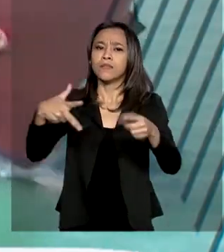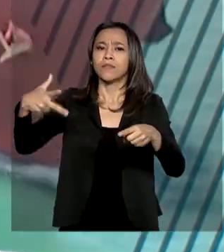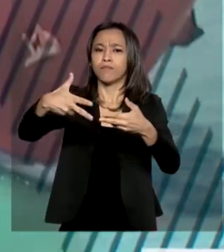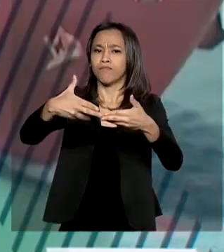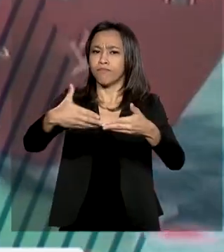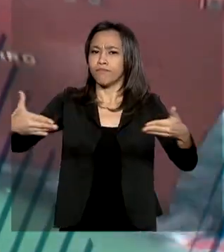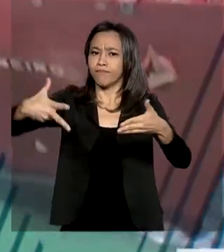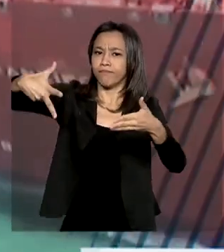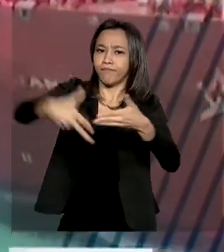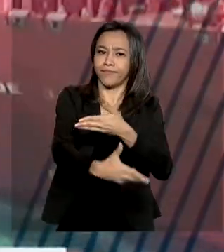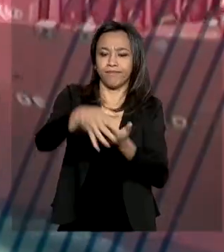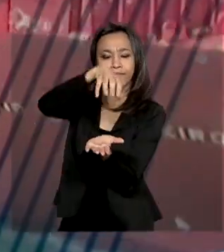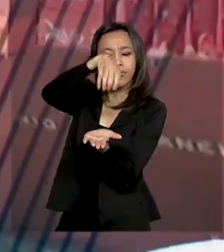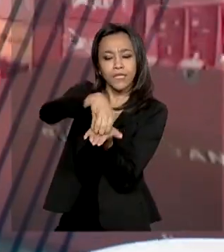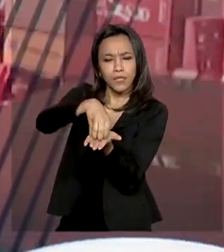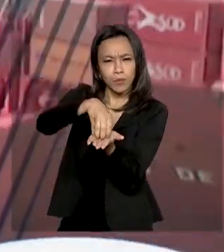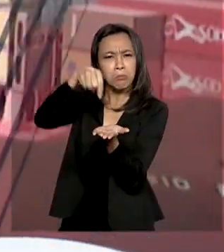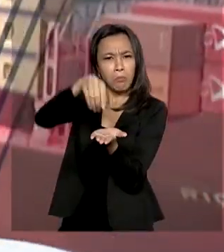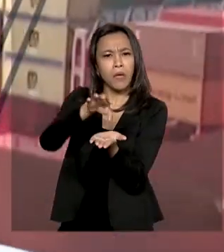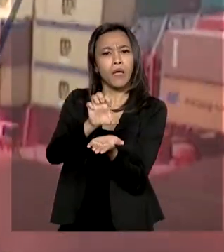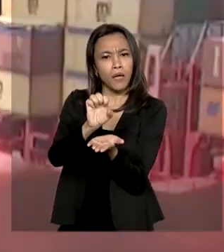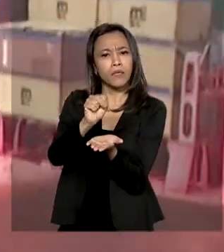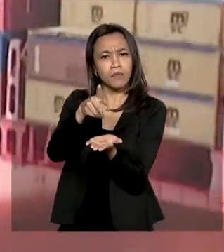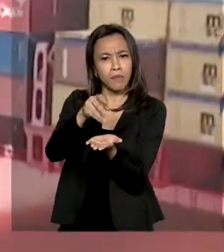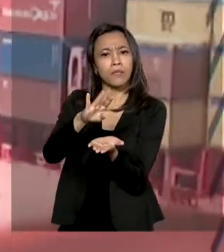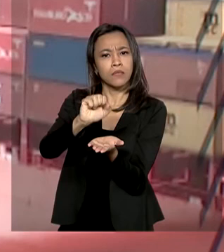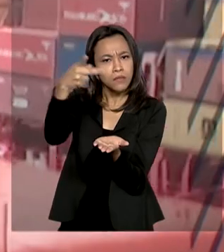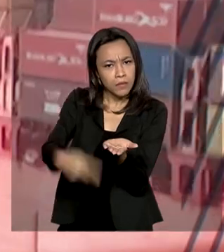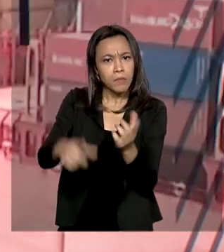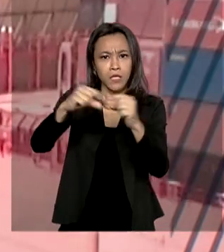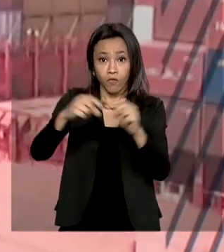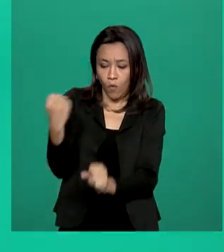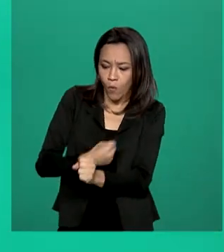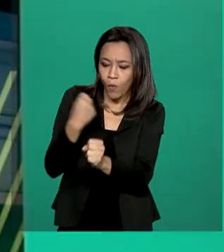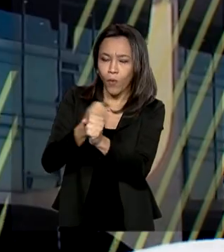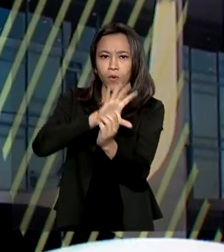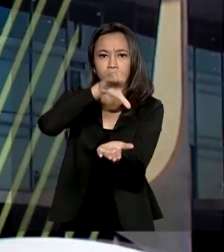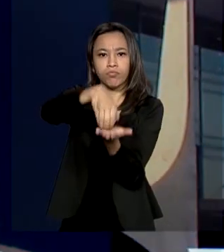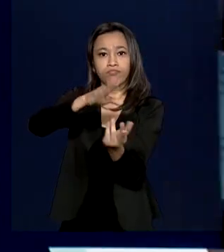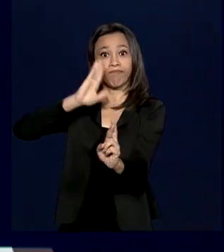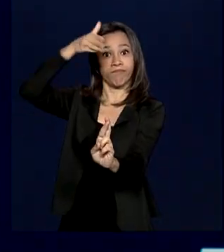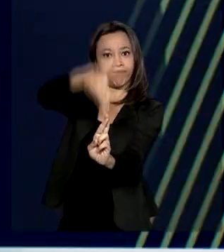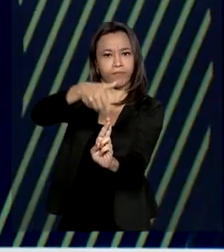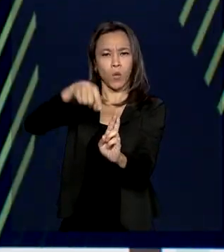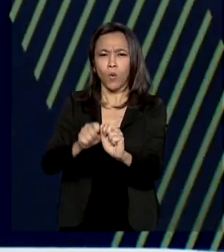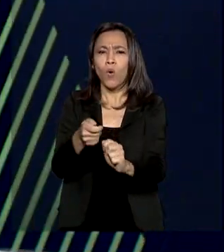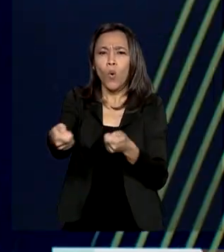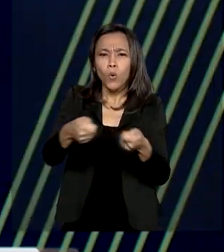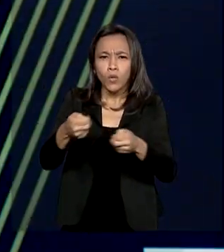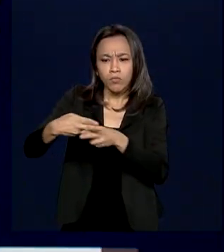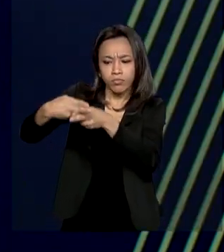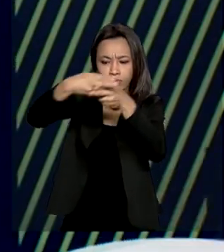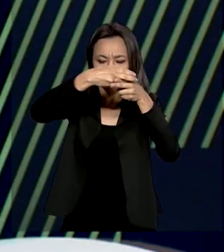Centro de Operações Espaciais Principal aqui em Brasília. Construído para ser a sede do Centro de Controle dos Satélites